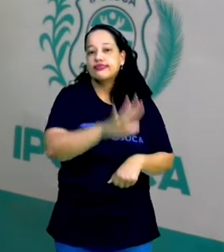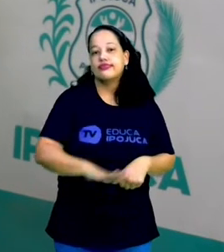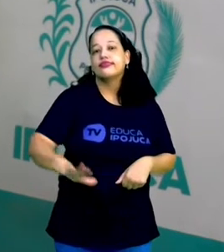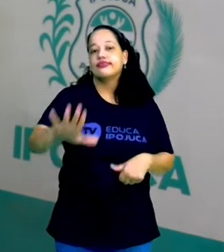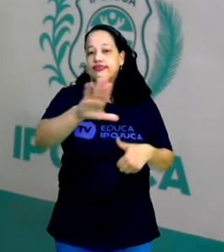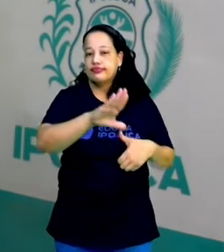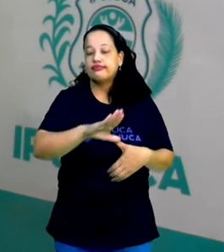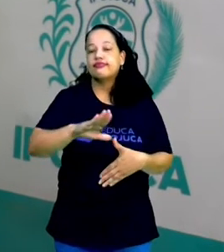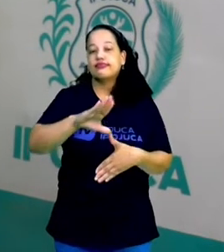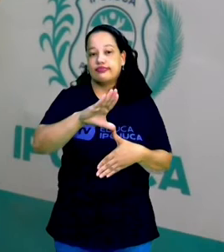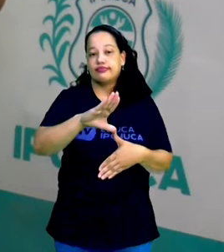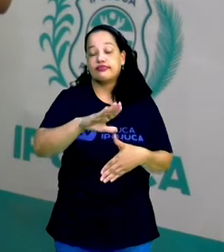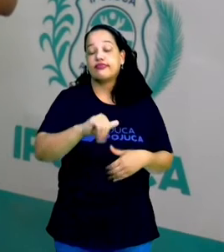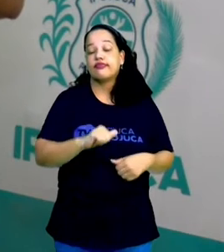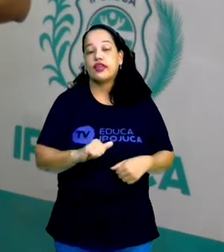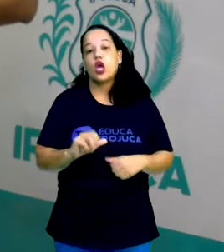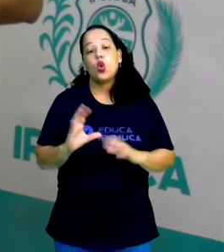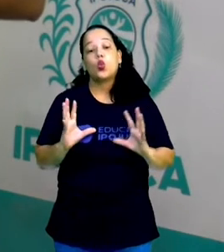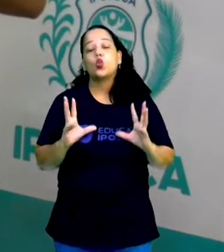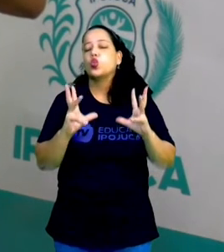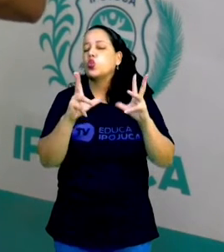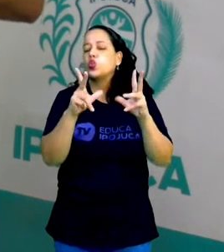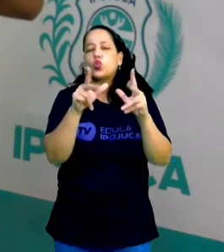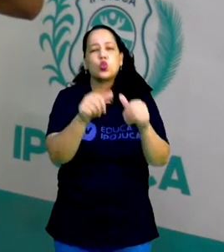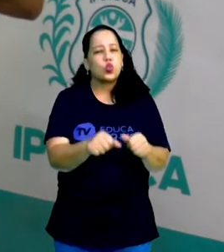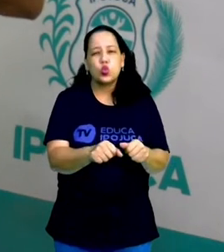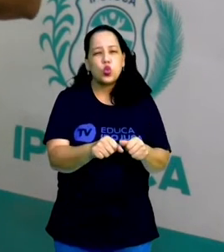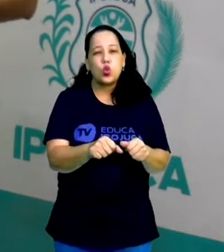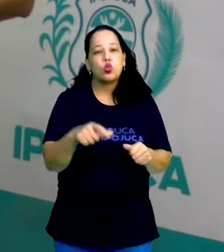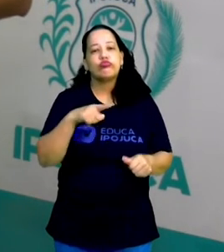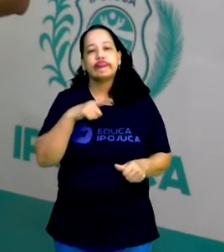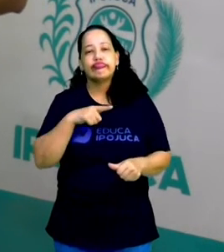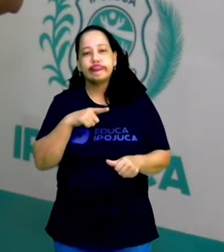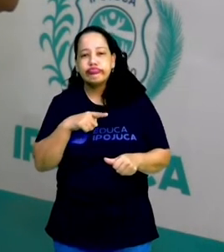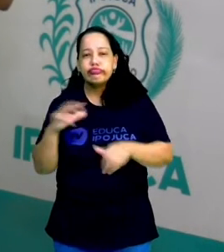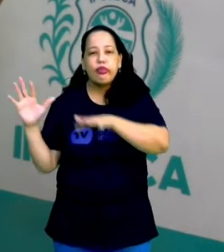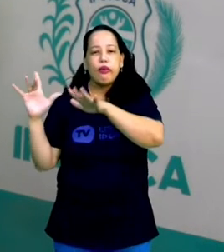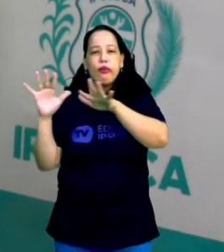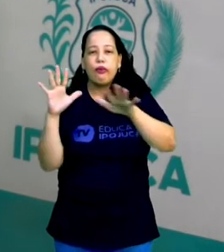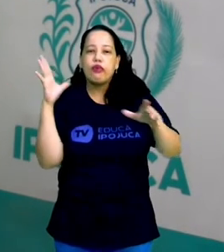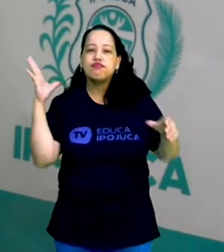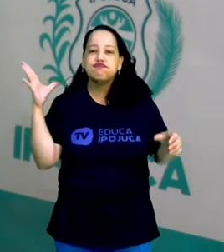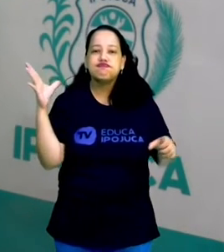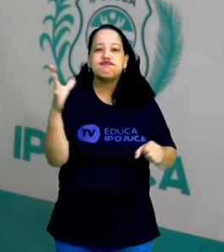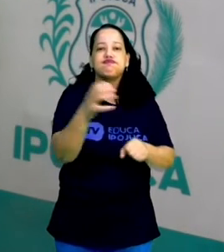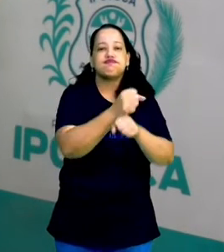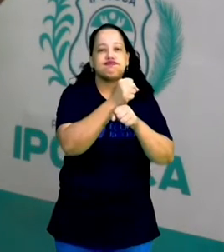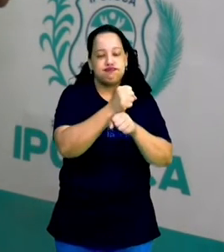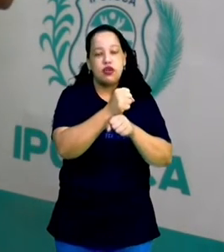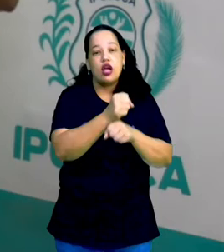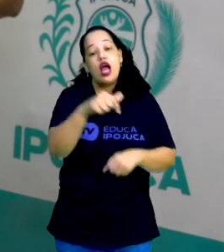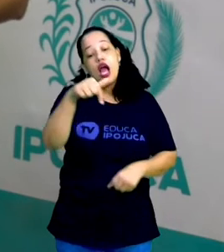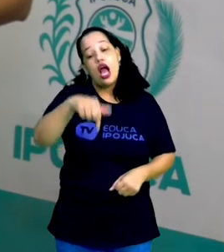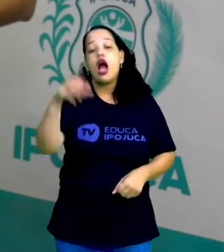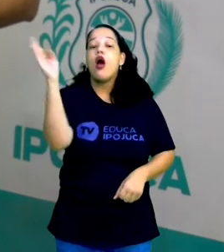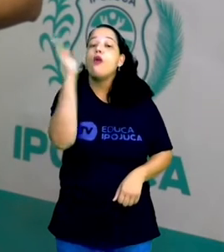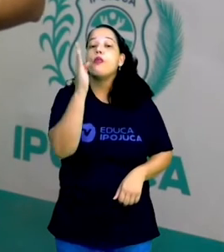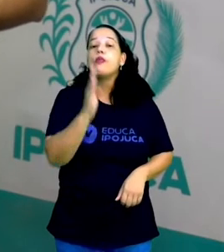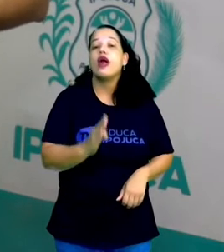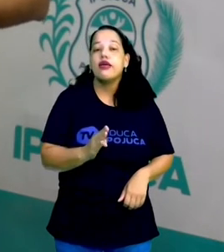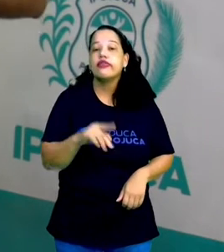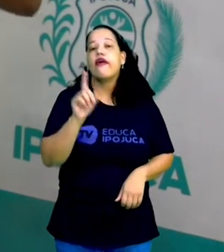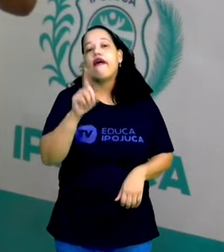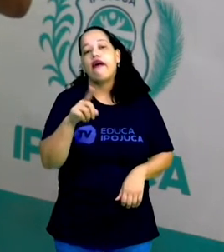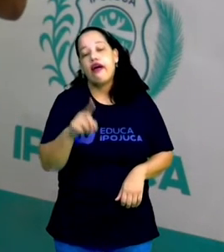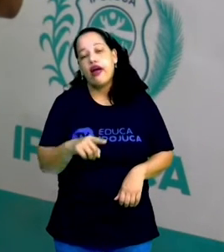Todos eles foram colonizados por países europeus, certo? O Brasil foi colonizado por Portugal,